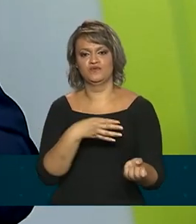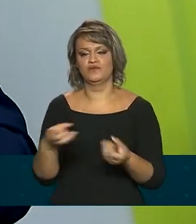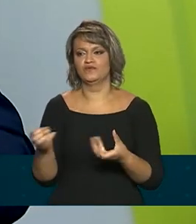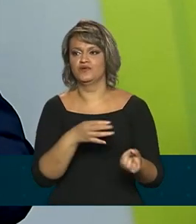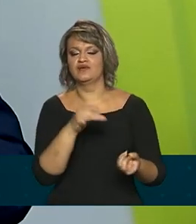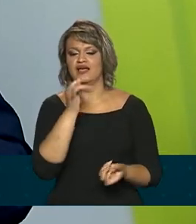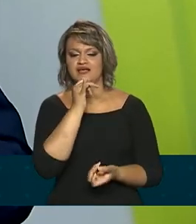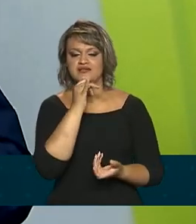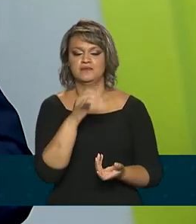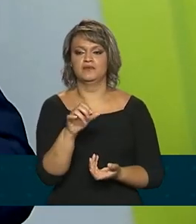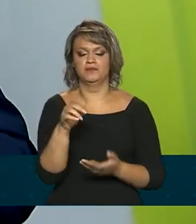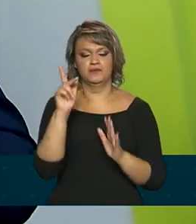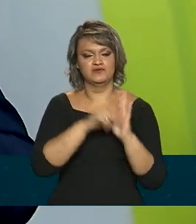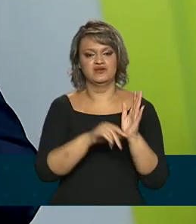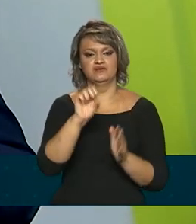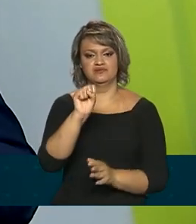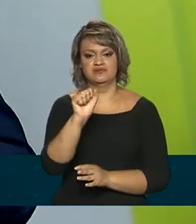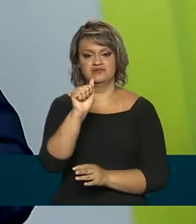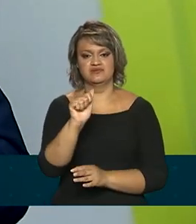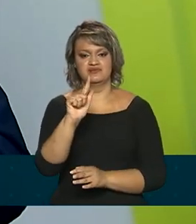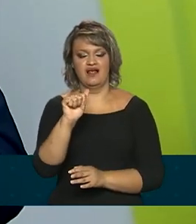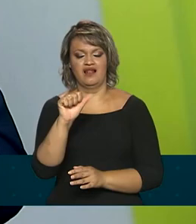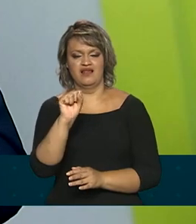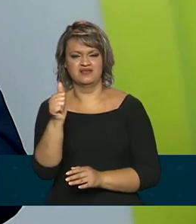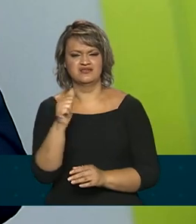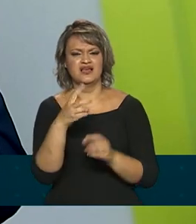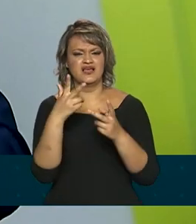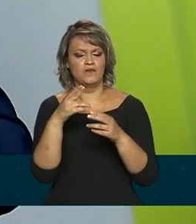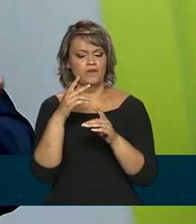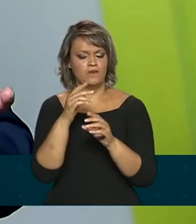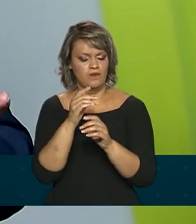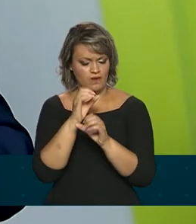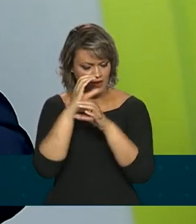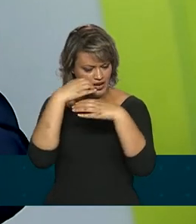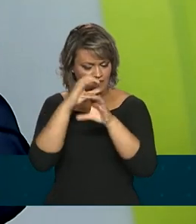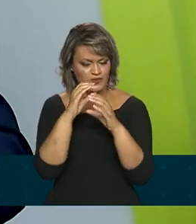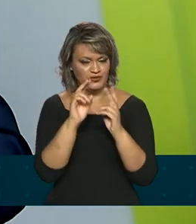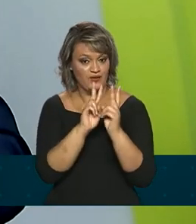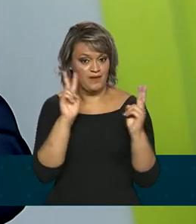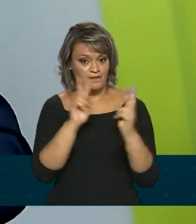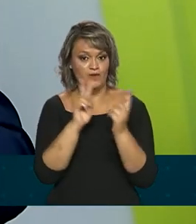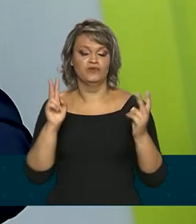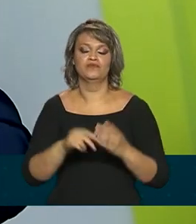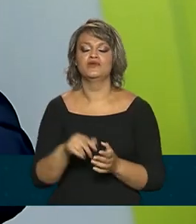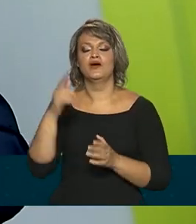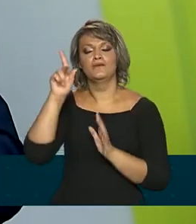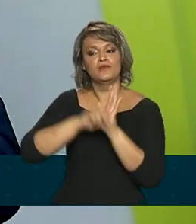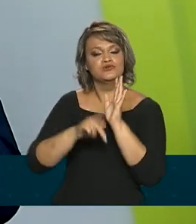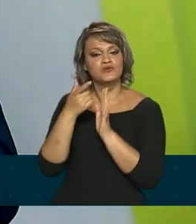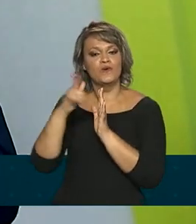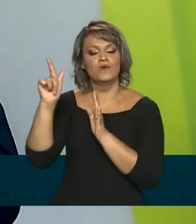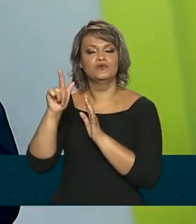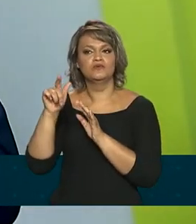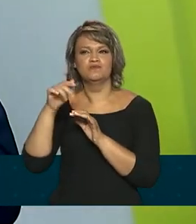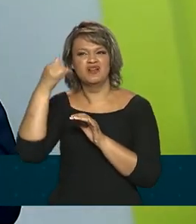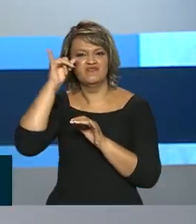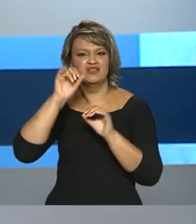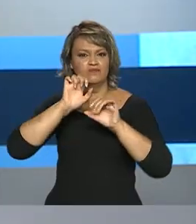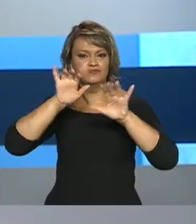os salas, que são laboratórios remotos. Projetos como o Amazon Face, que está sendo construído agora para medição de carbono.